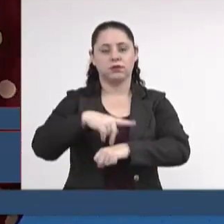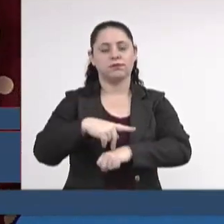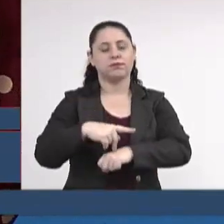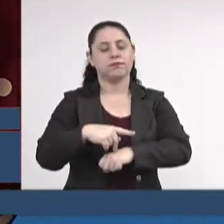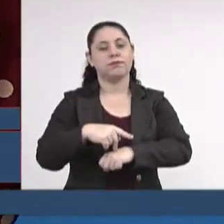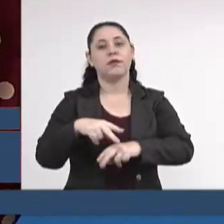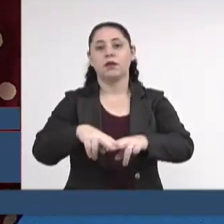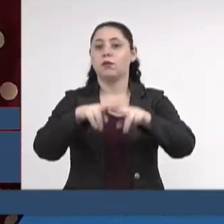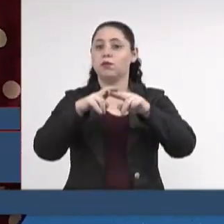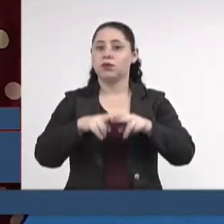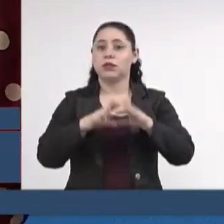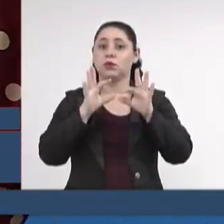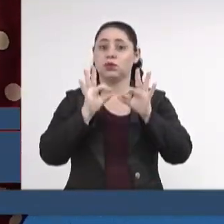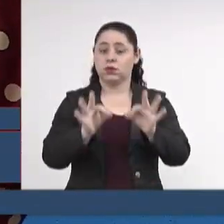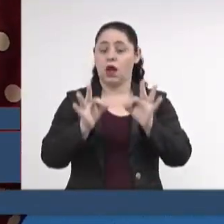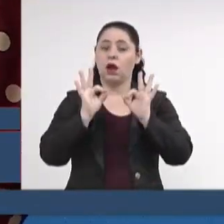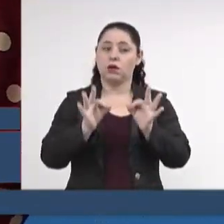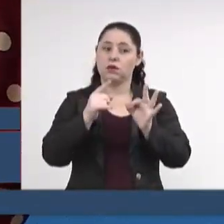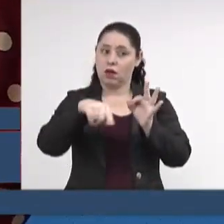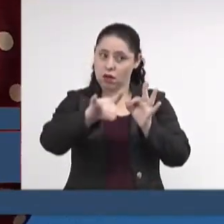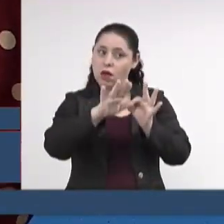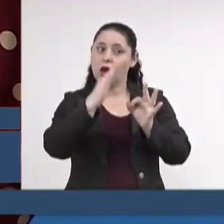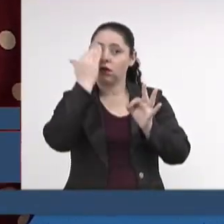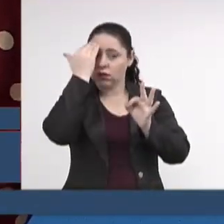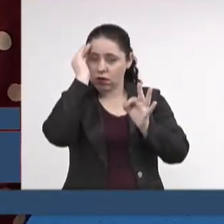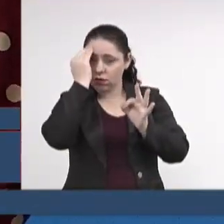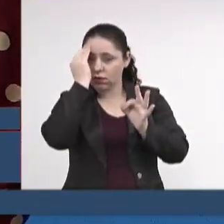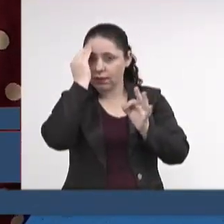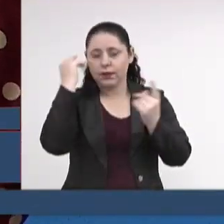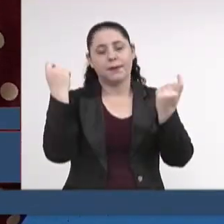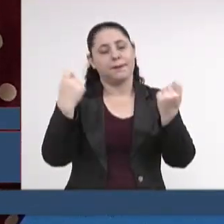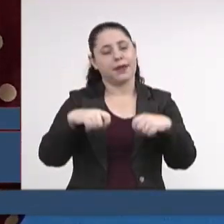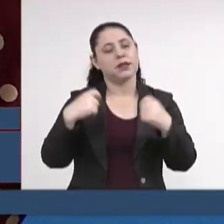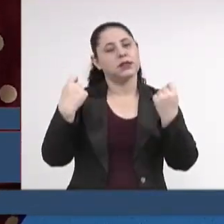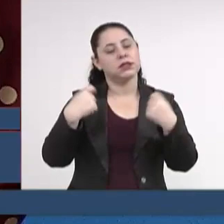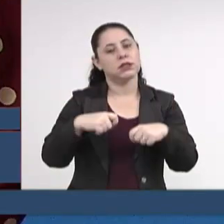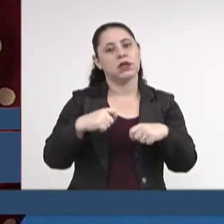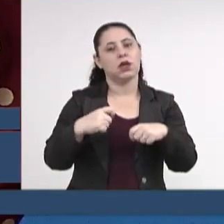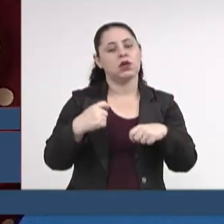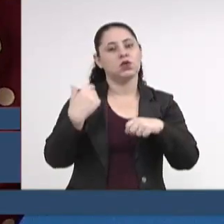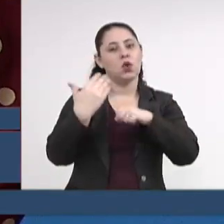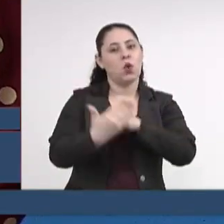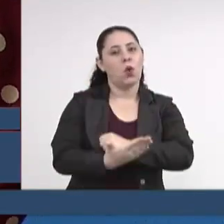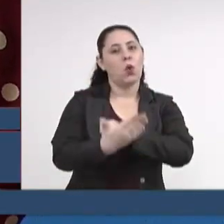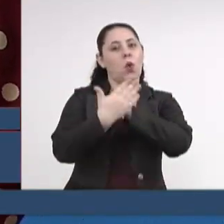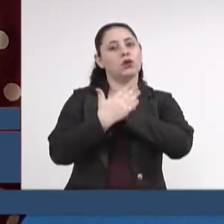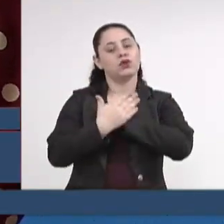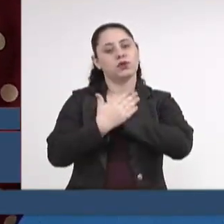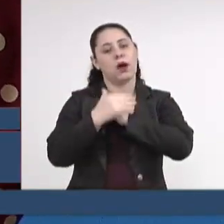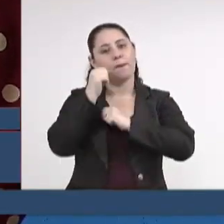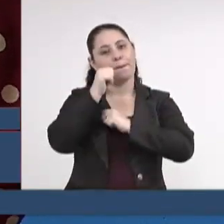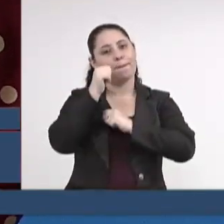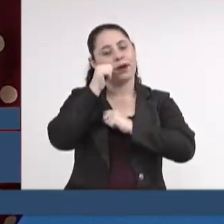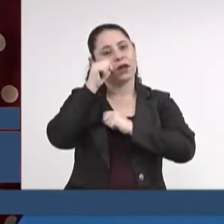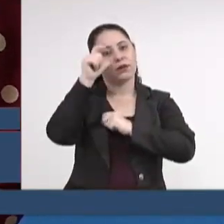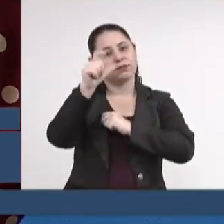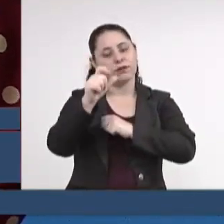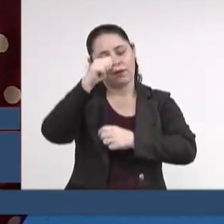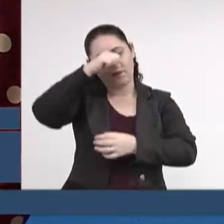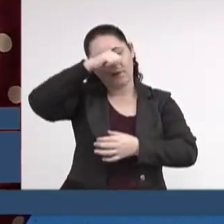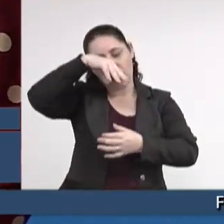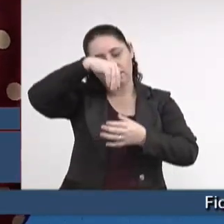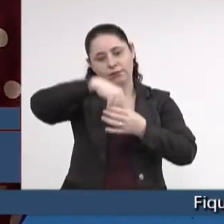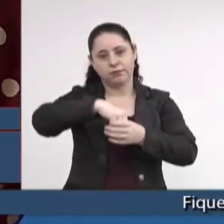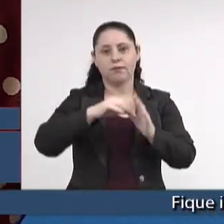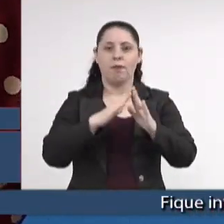Assim, certa da compreensão do Estado quanto à necessidade de amparar as mulheres sumatogrossenses vítimas de violências